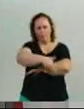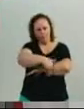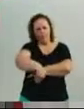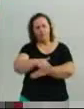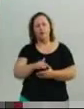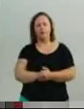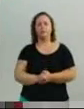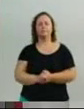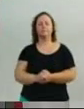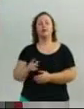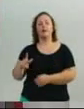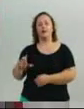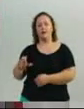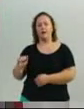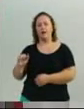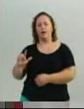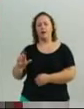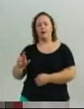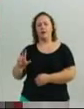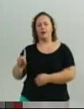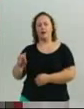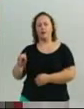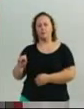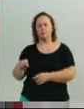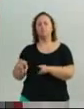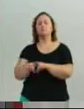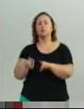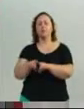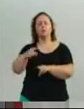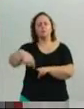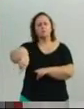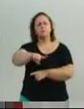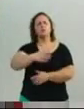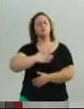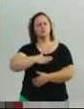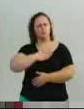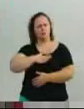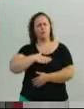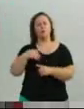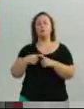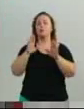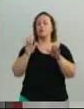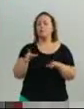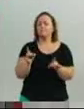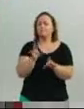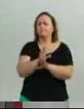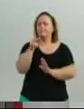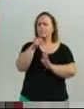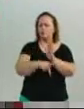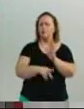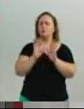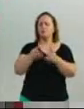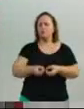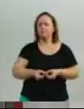Carlos Krieger, fiquem tranquilos que está sendo encaminhado, elaborado o projeto básico dessas ruas,